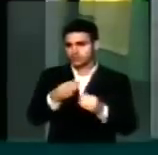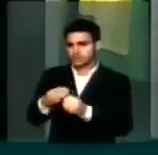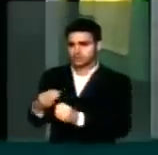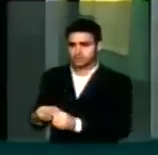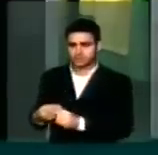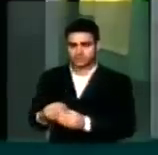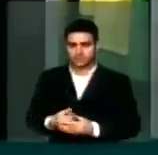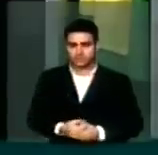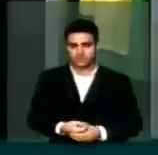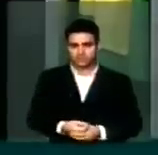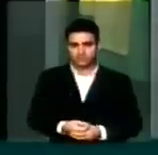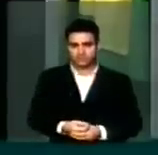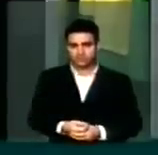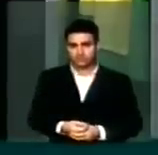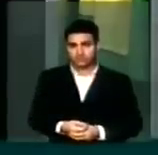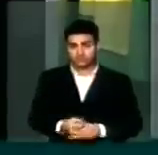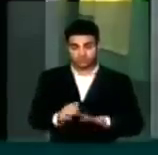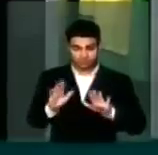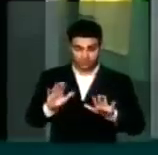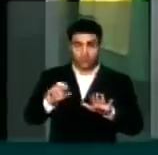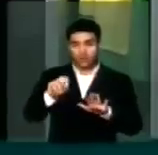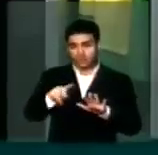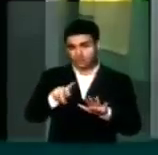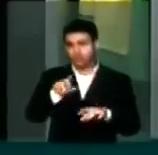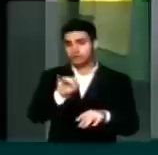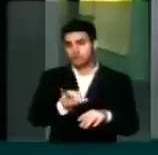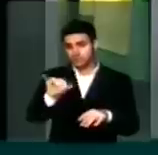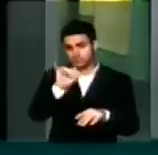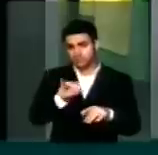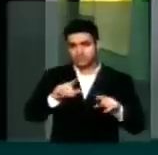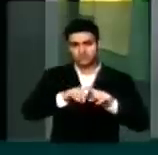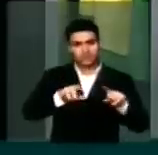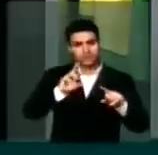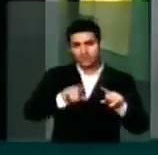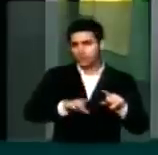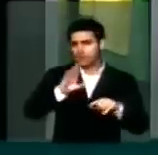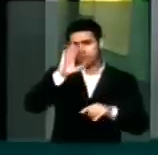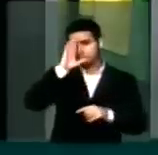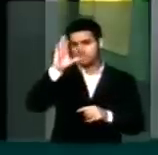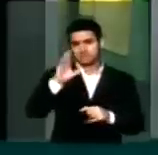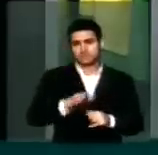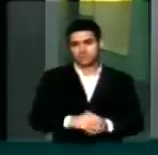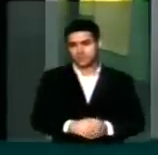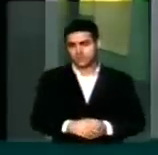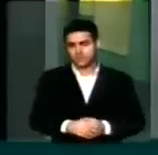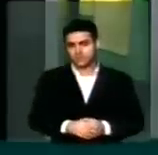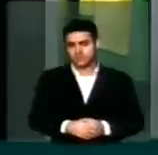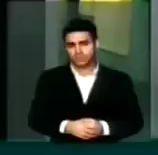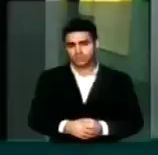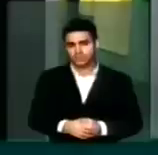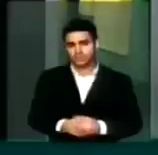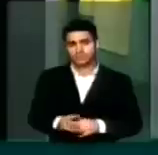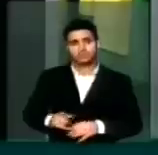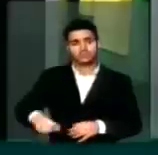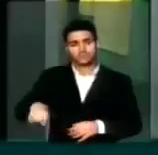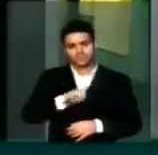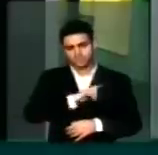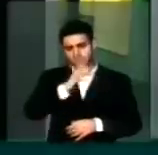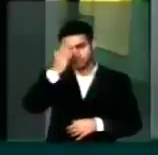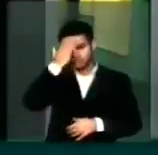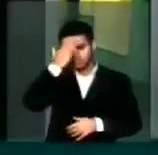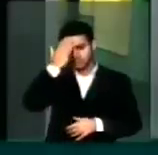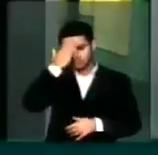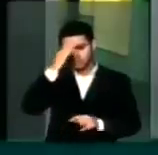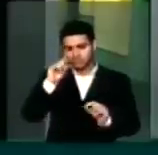municípios. Não que isto não seja importante, mas não é o fundamental. E nós sabemos,